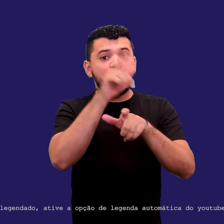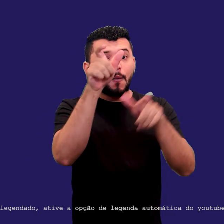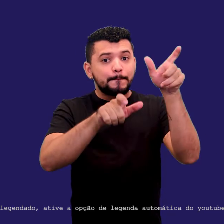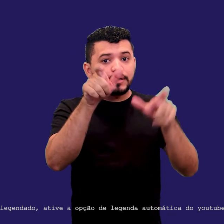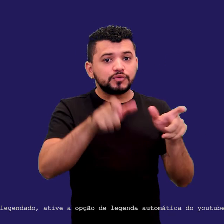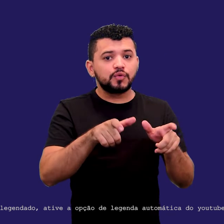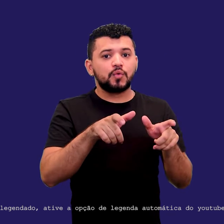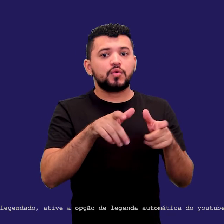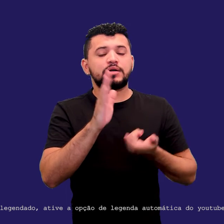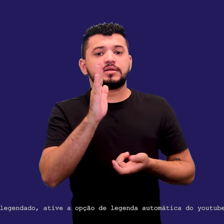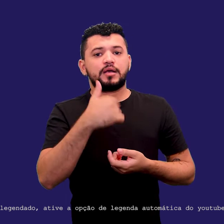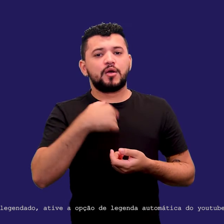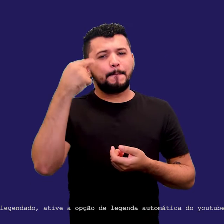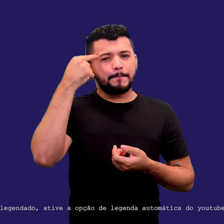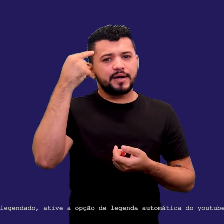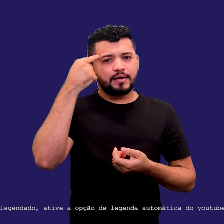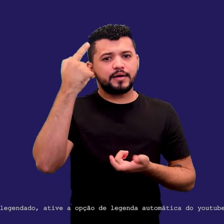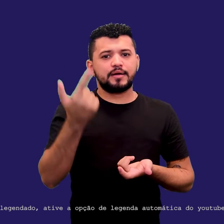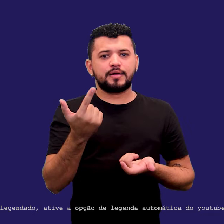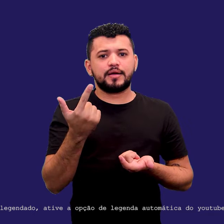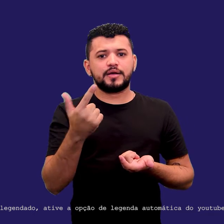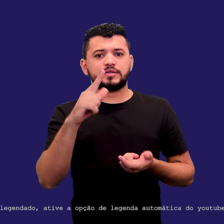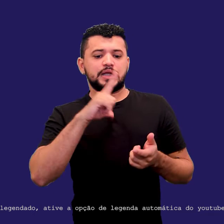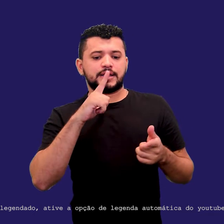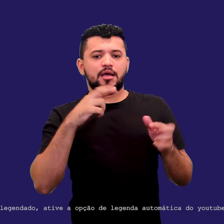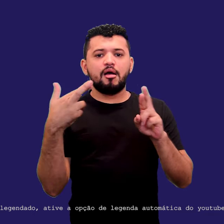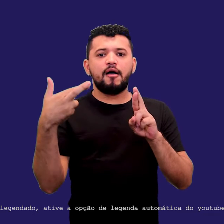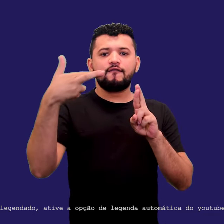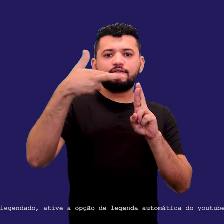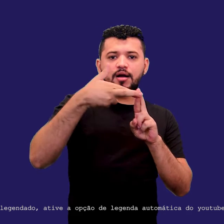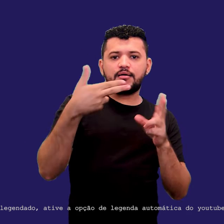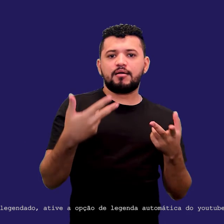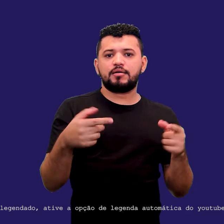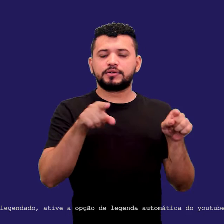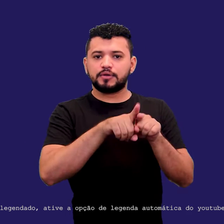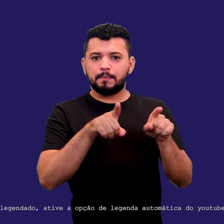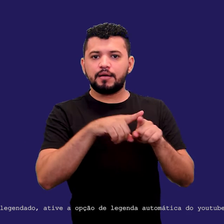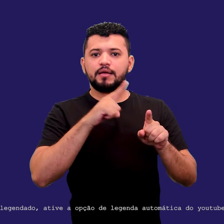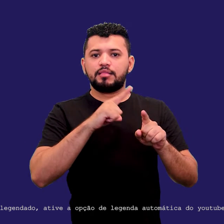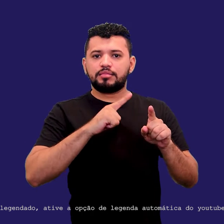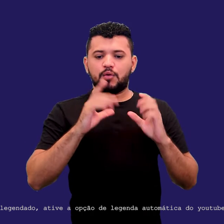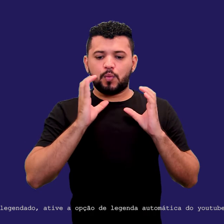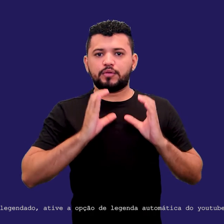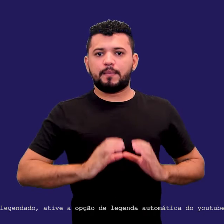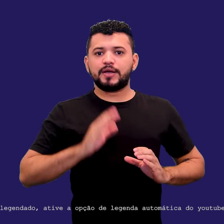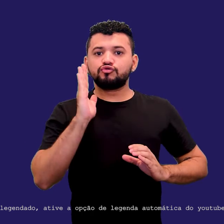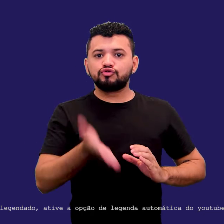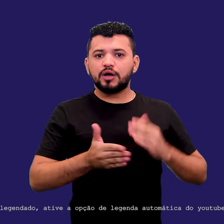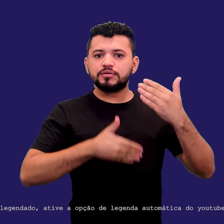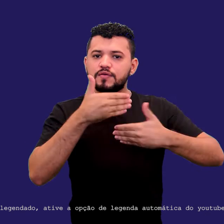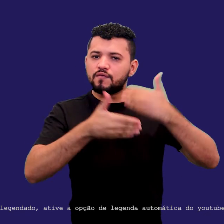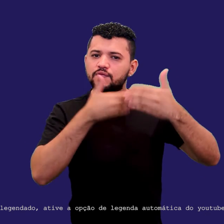imagino, e eu tenho como referência, que possuem essa competência já desenvolvida. Então, eu